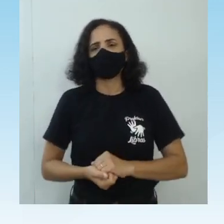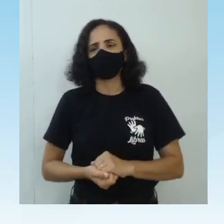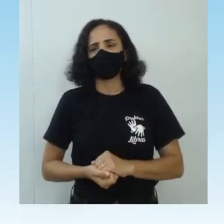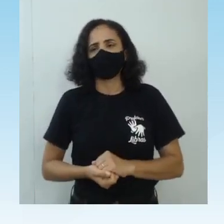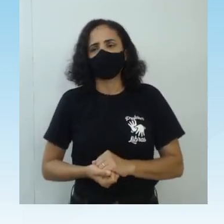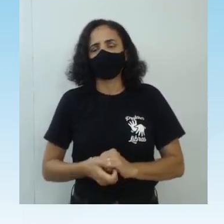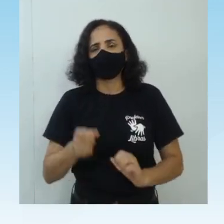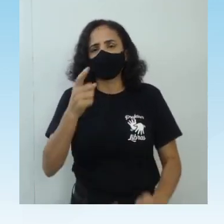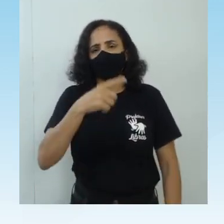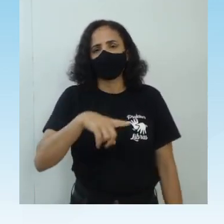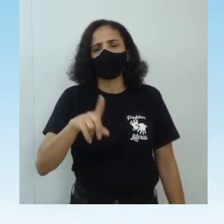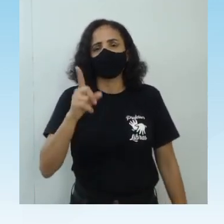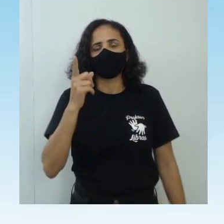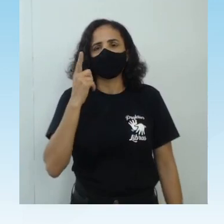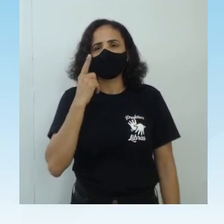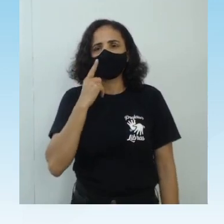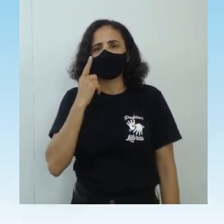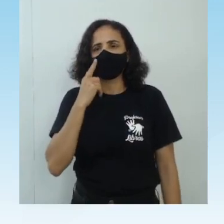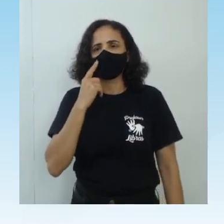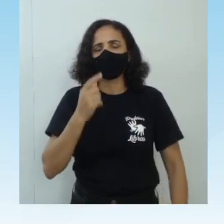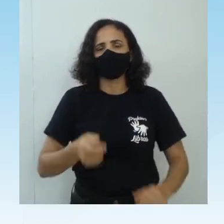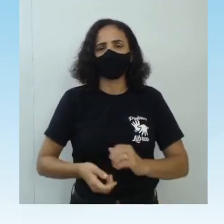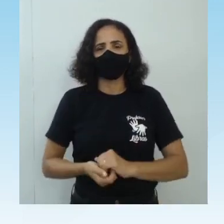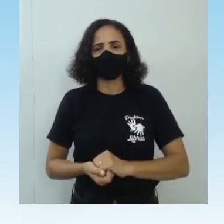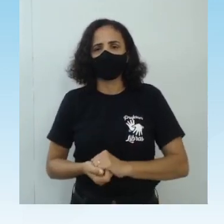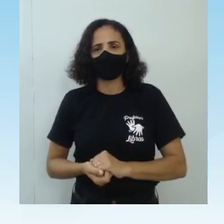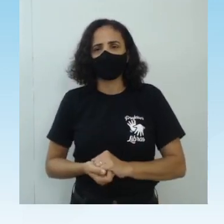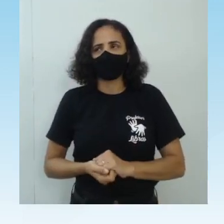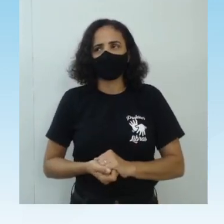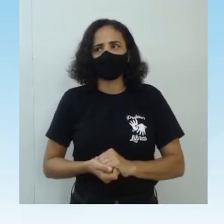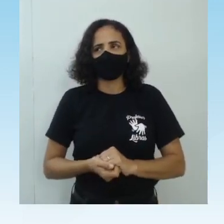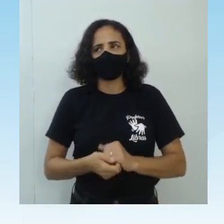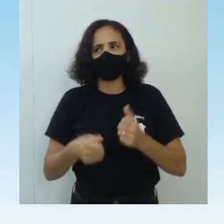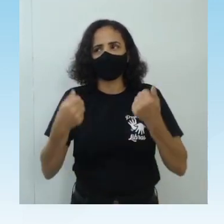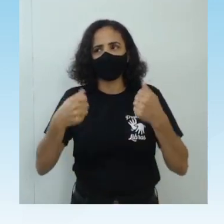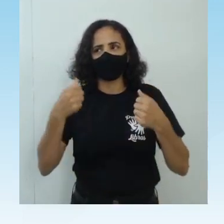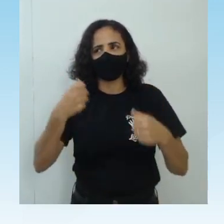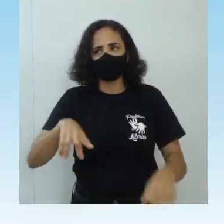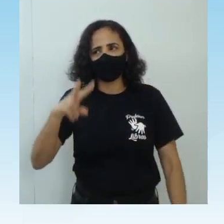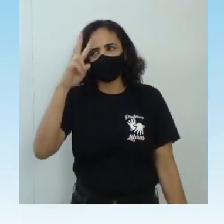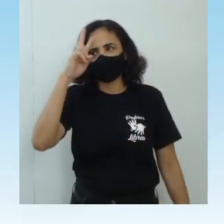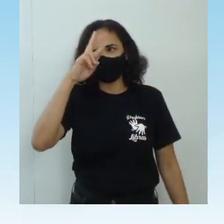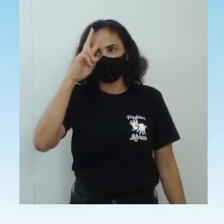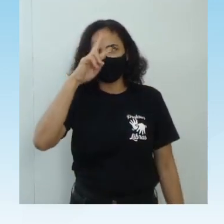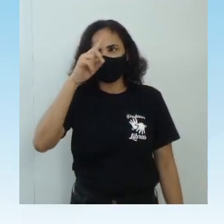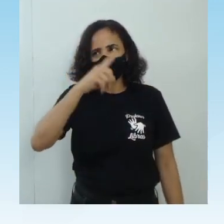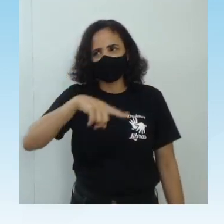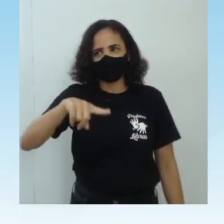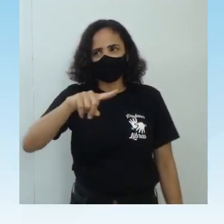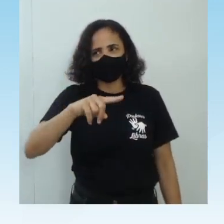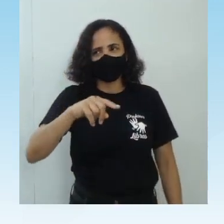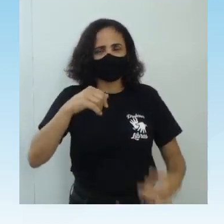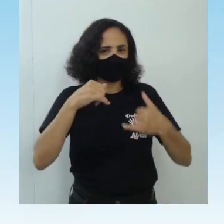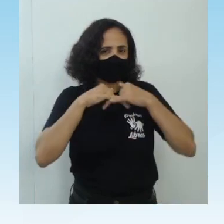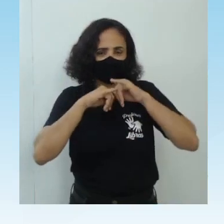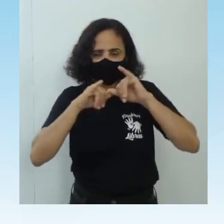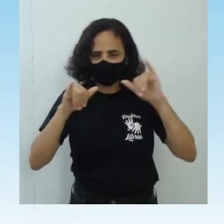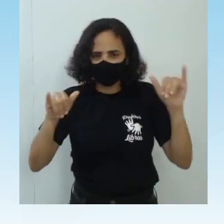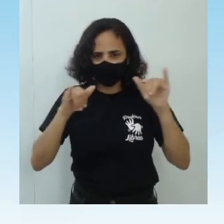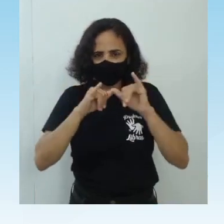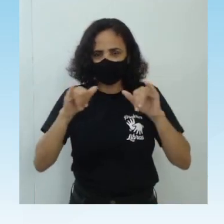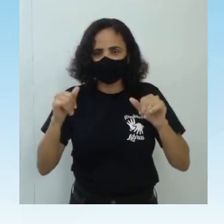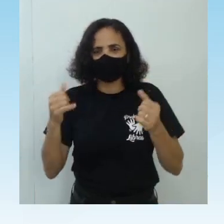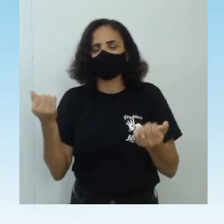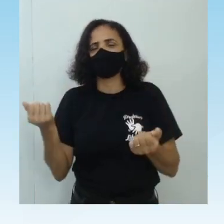Não se esqueçam olha aí, não se esqueçam daquilo que nós falamos para você dá uma